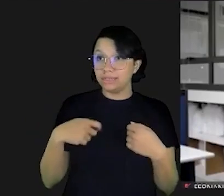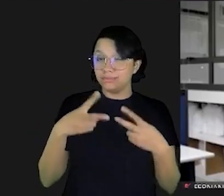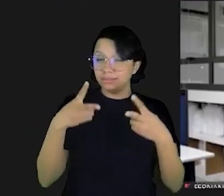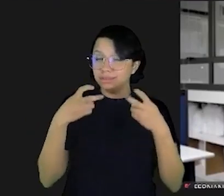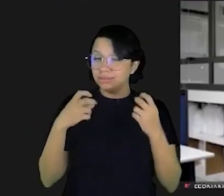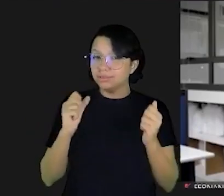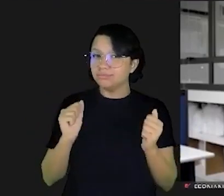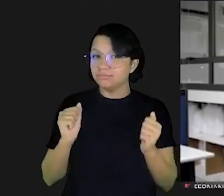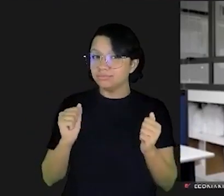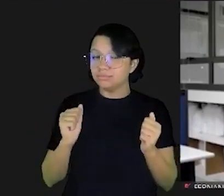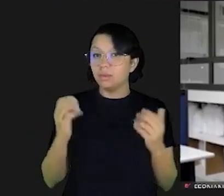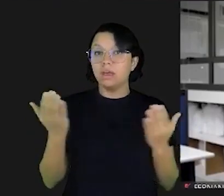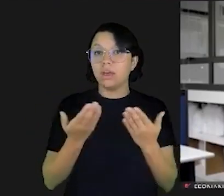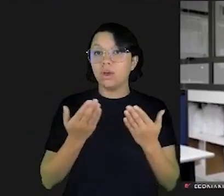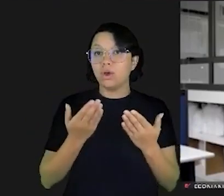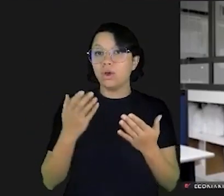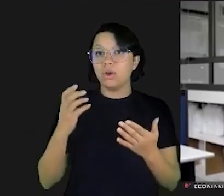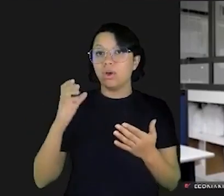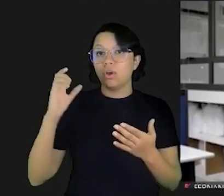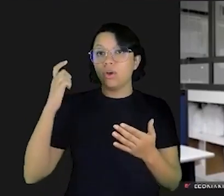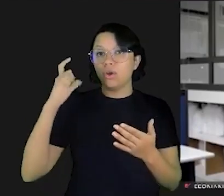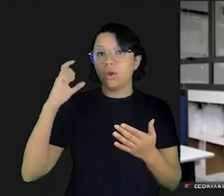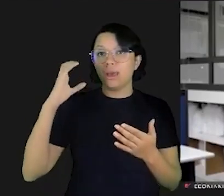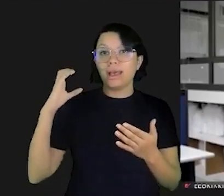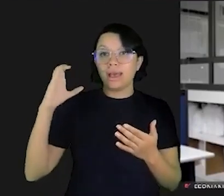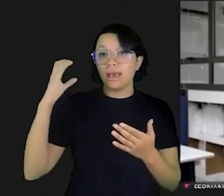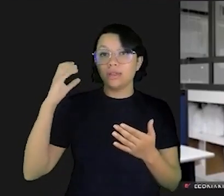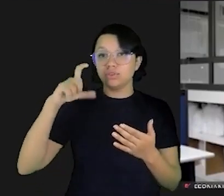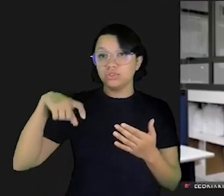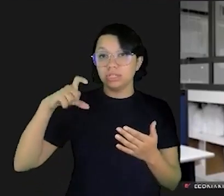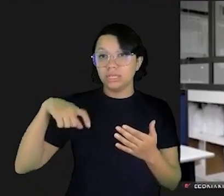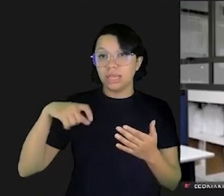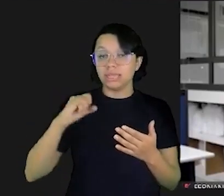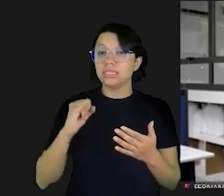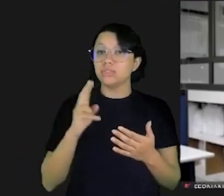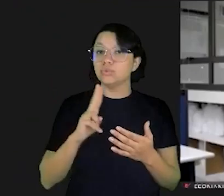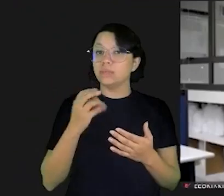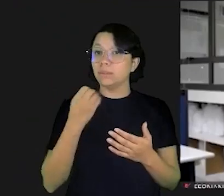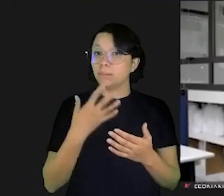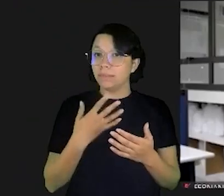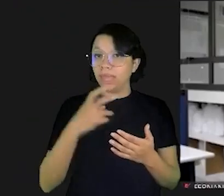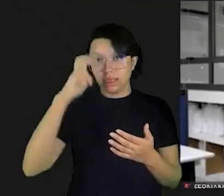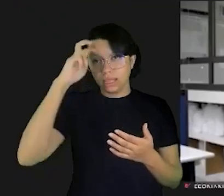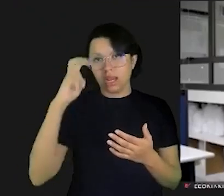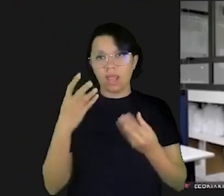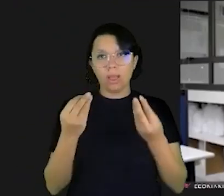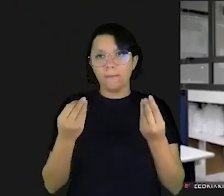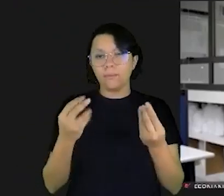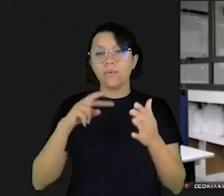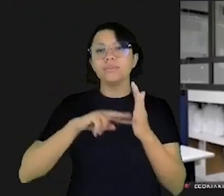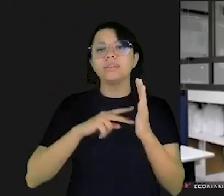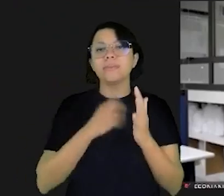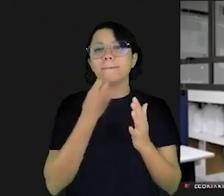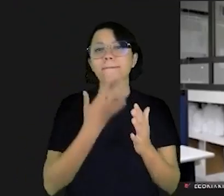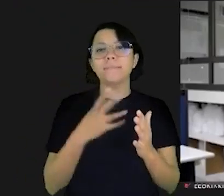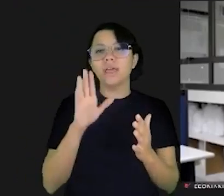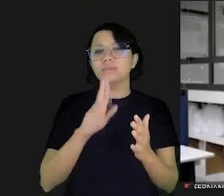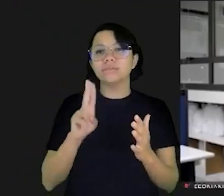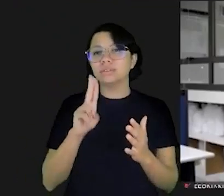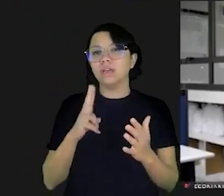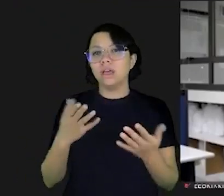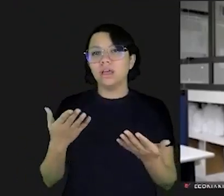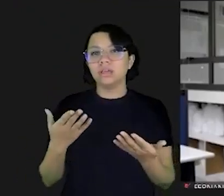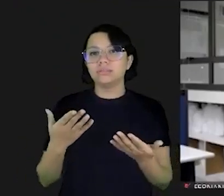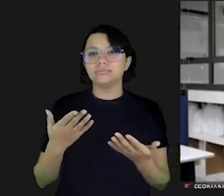algo que você precisa levar em consideração agora o cartão de crédito se bem utilizado é extremamente inteligente e quando eu digo se bem utilizado o